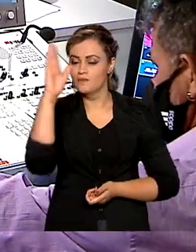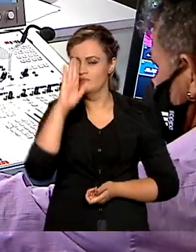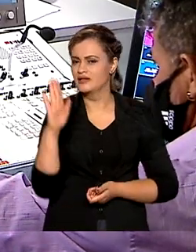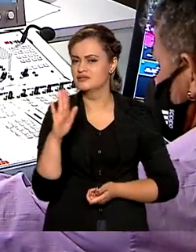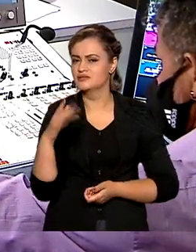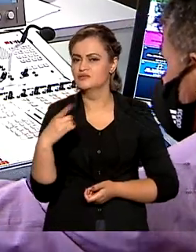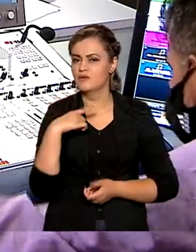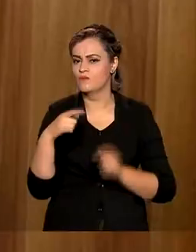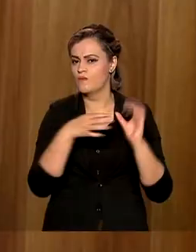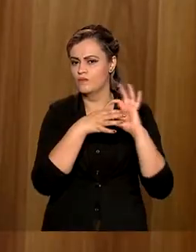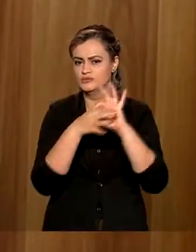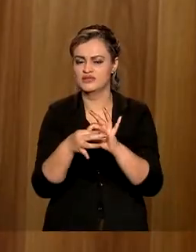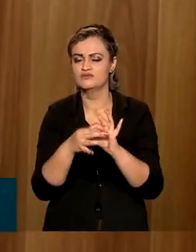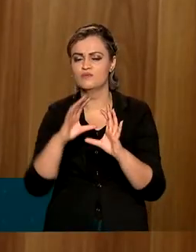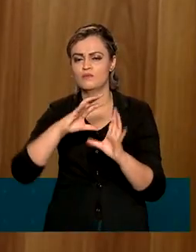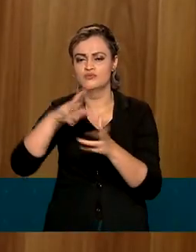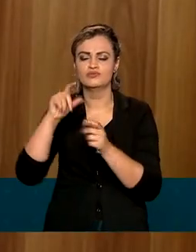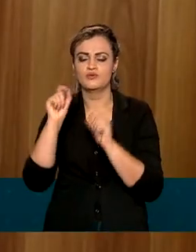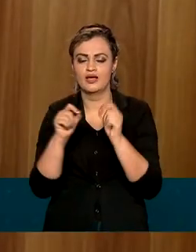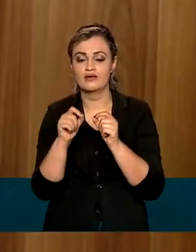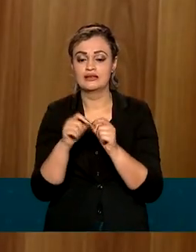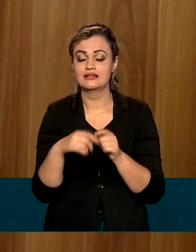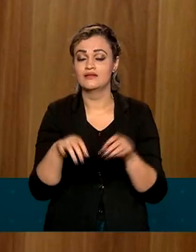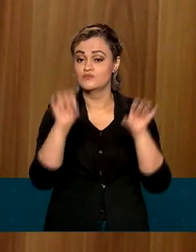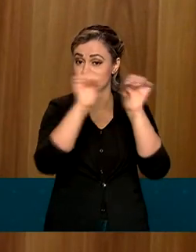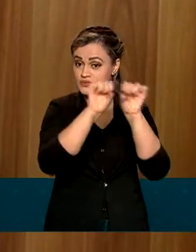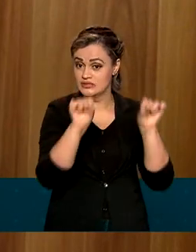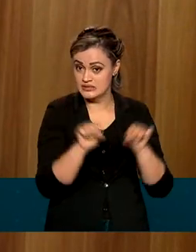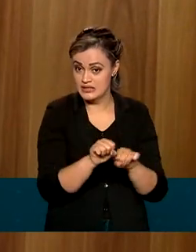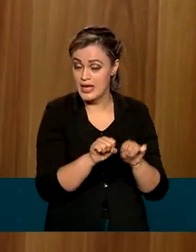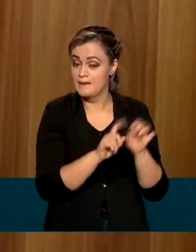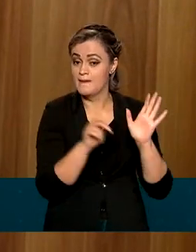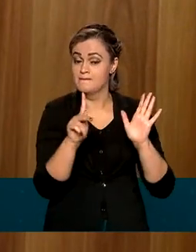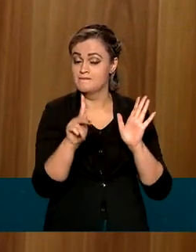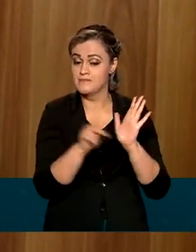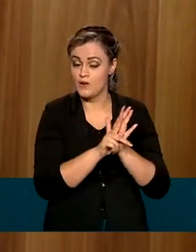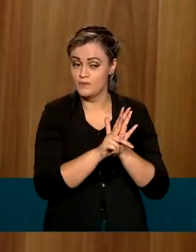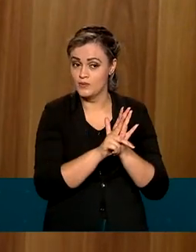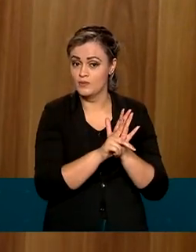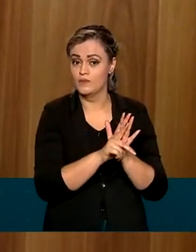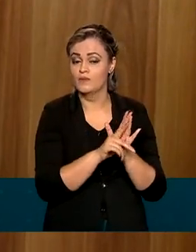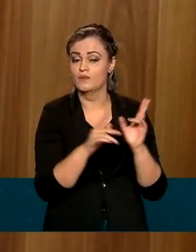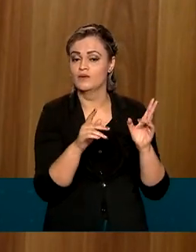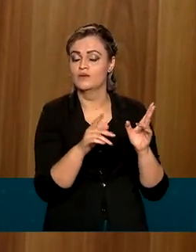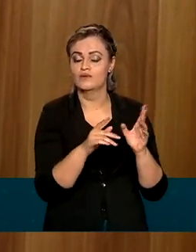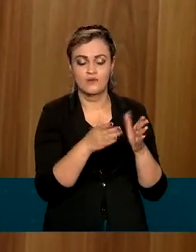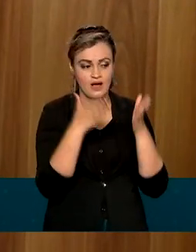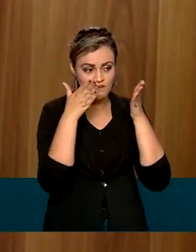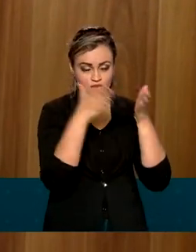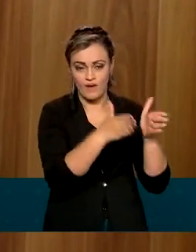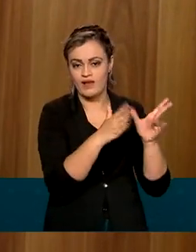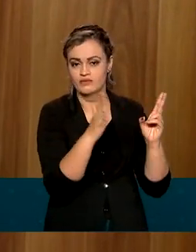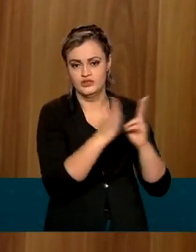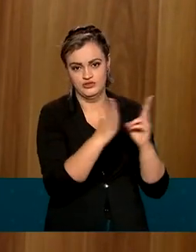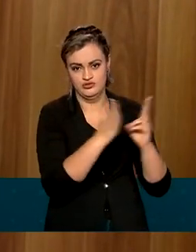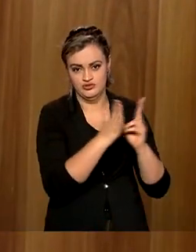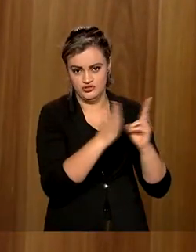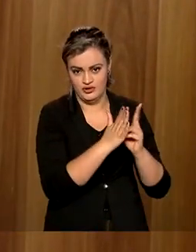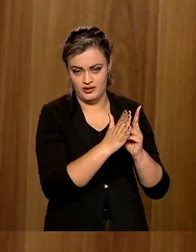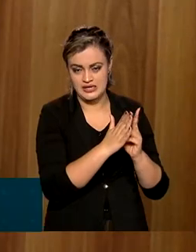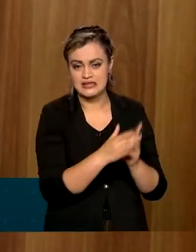destaca no contexto mundial por possuir um subsistema diretamente ligado e destinado aos indígenas.